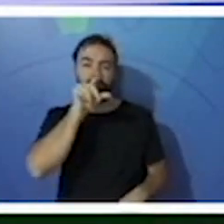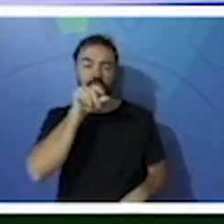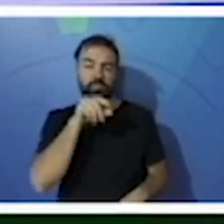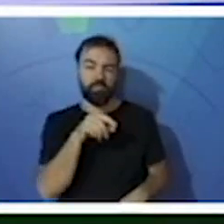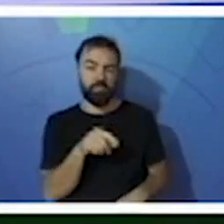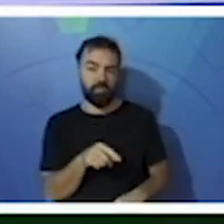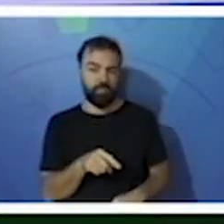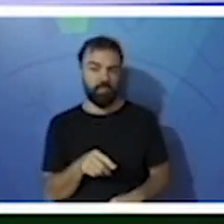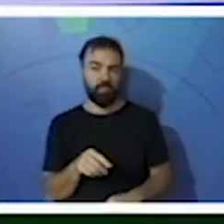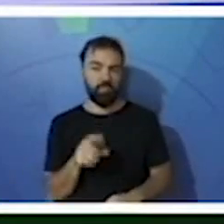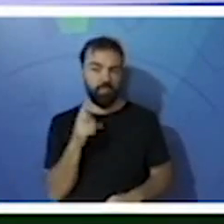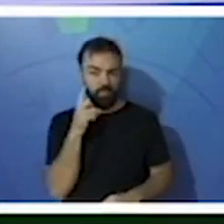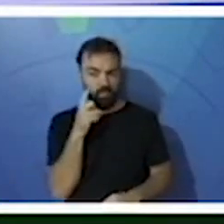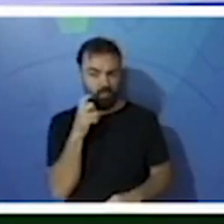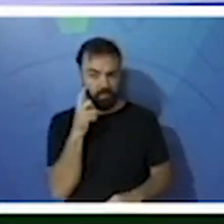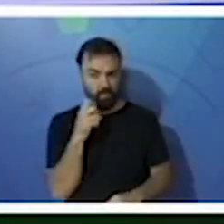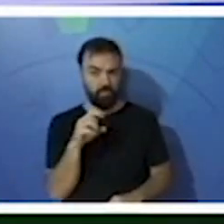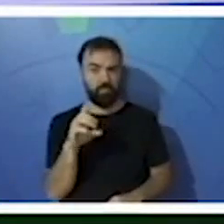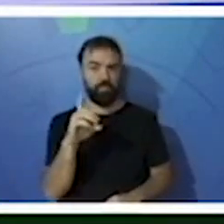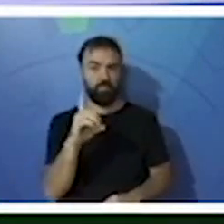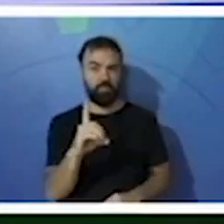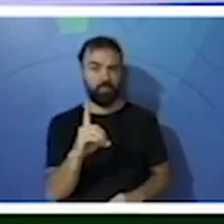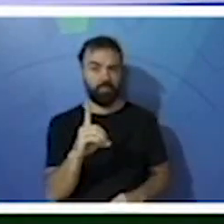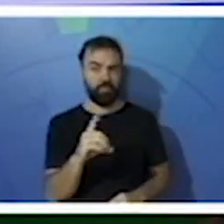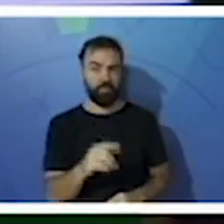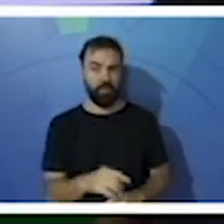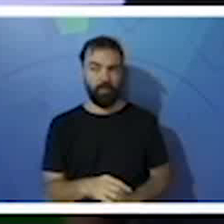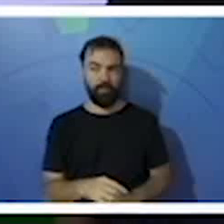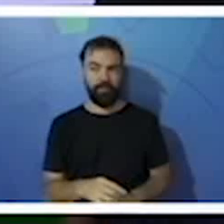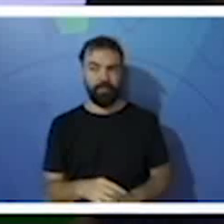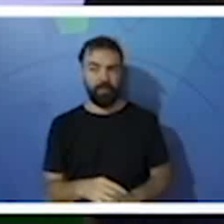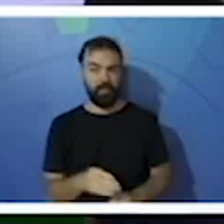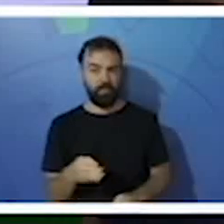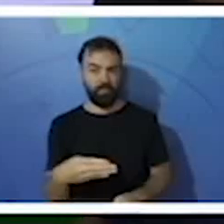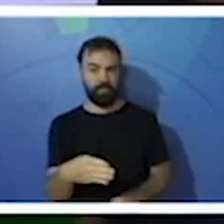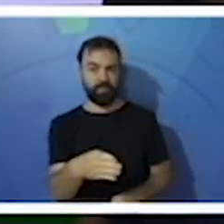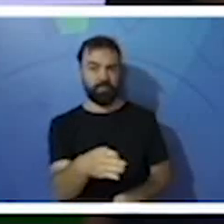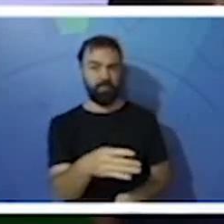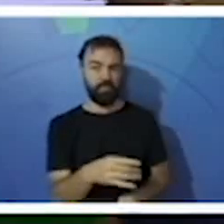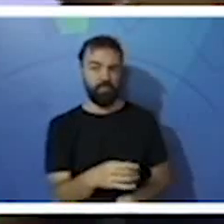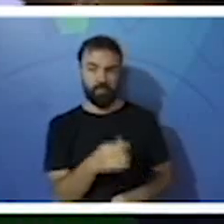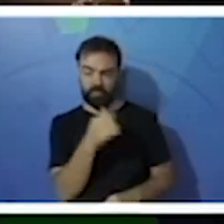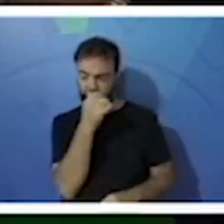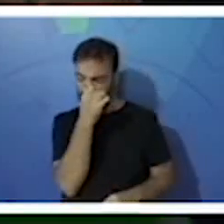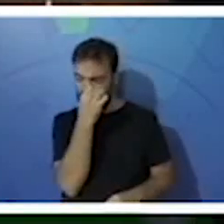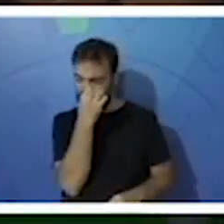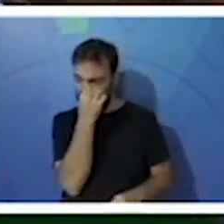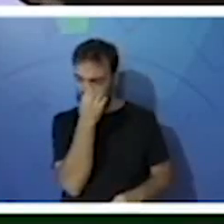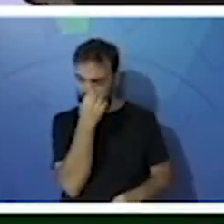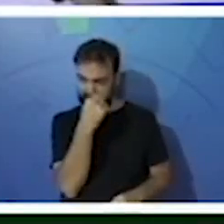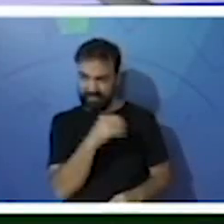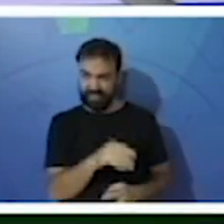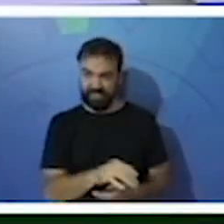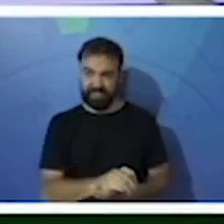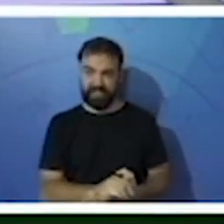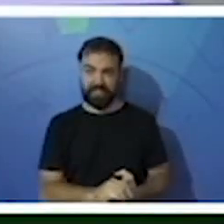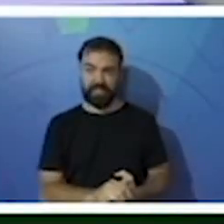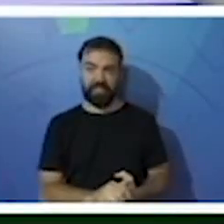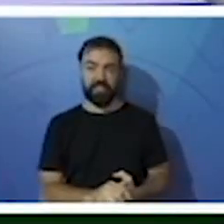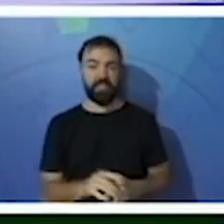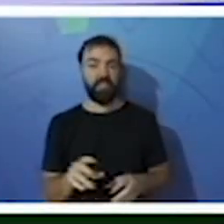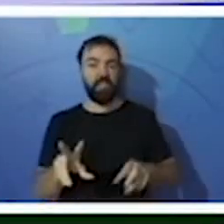Ah, já o pelicano é a letrinha D, que são os peixes, tá? Agora aqui, o